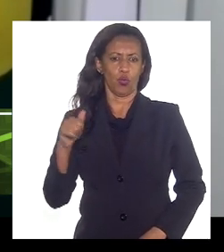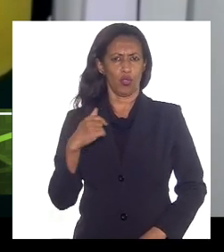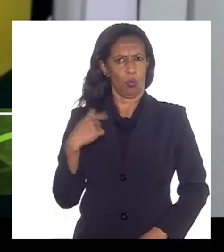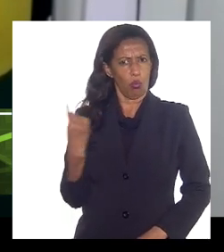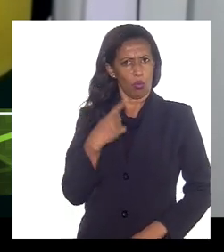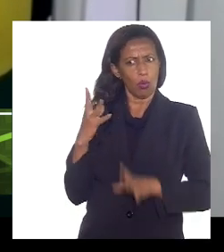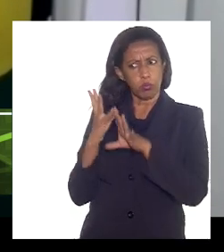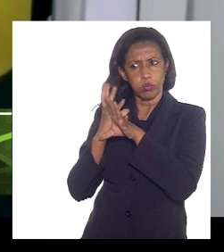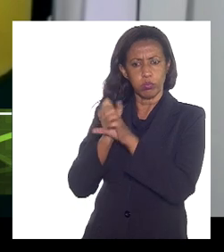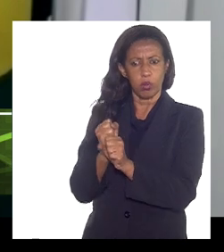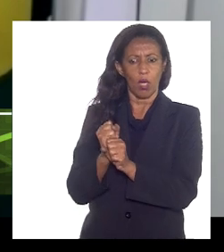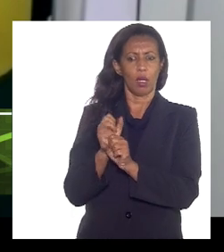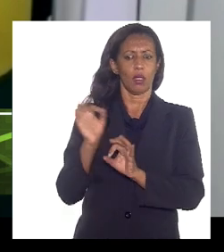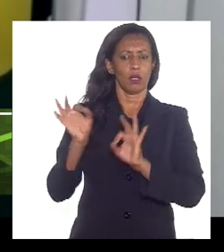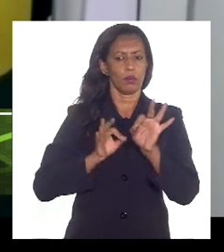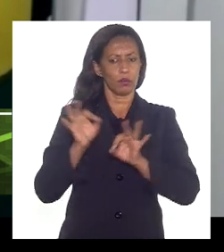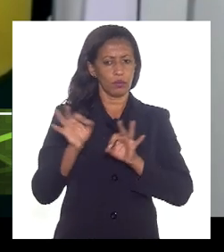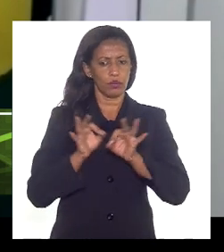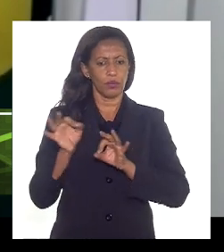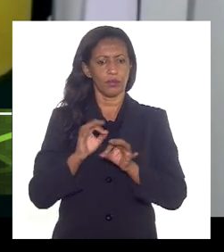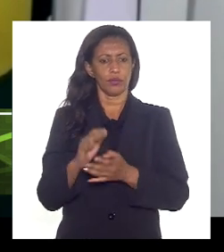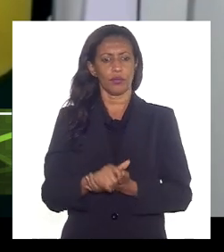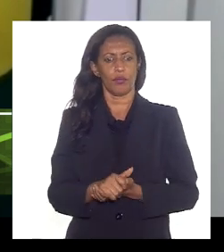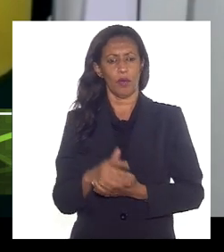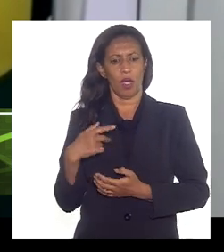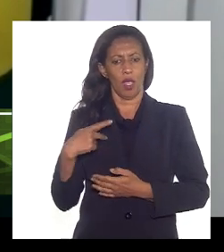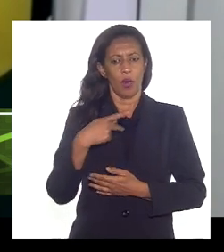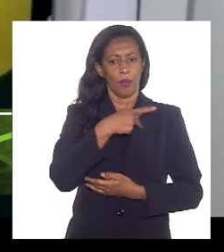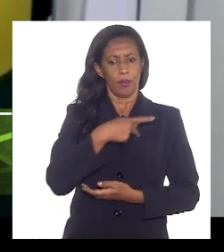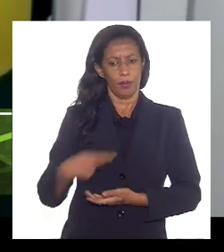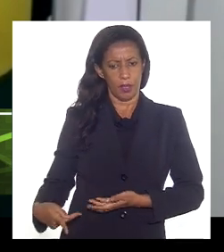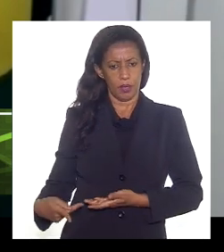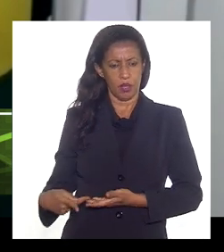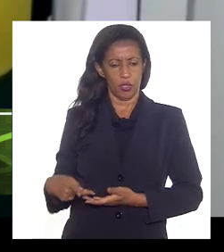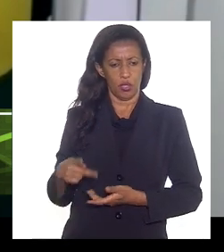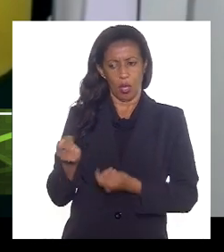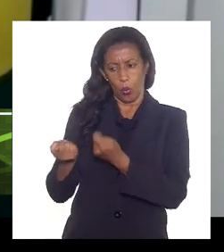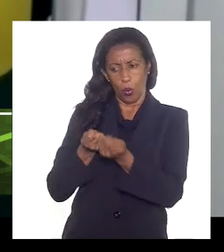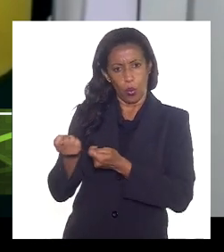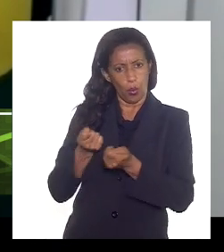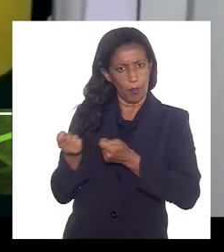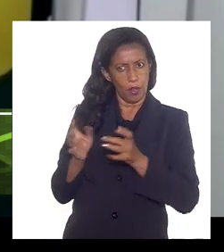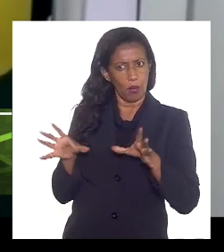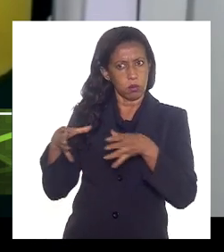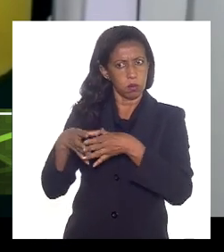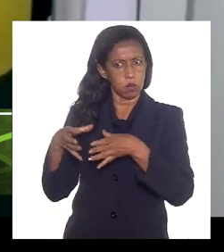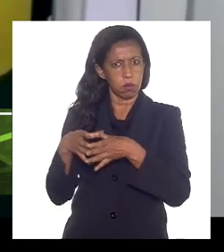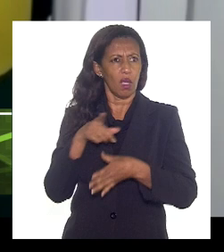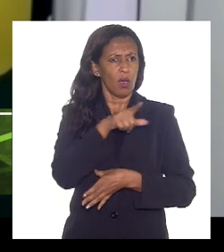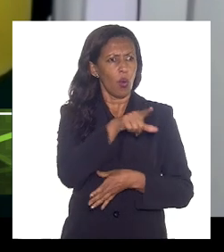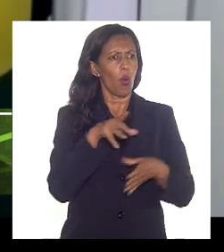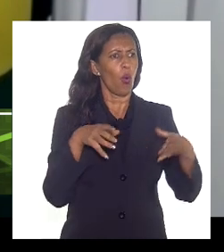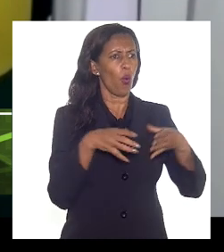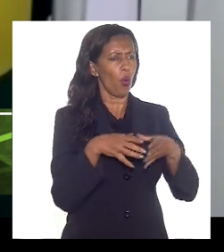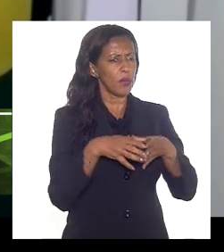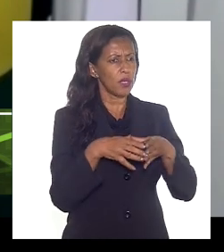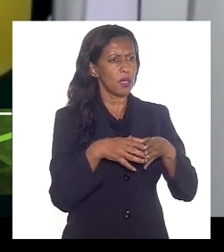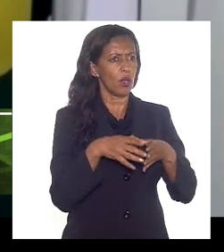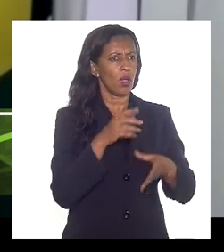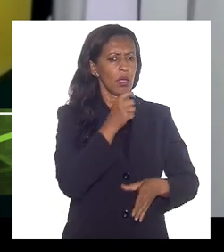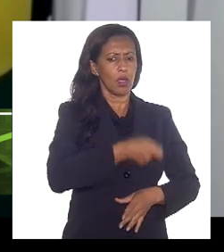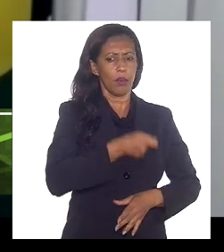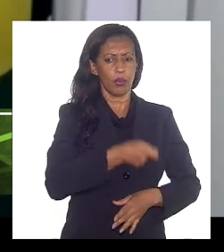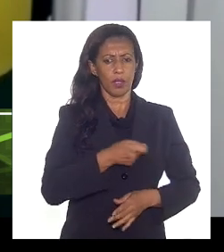nas nossas projeções eu presidi a comissão de economia vossa excelência presidir a comissão de tributação como segue presidindo